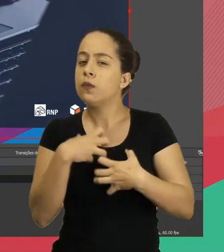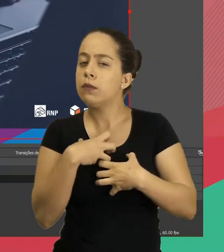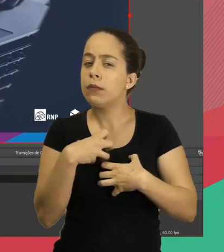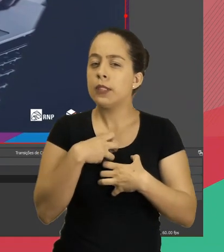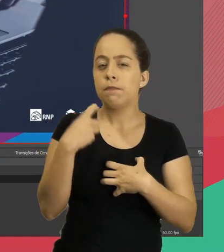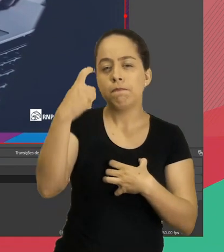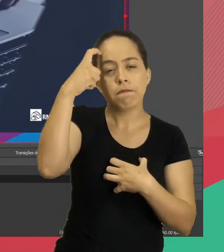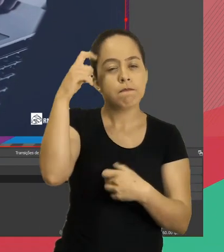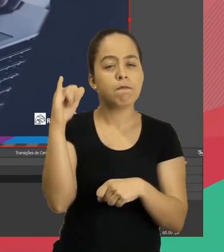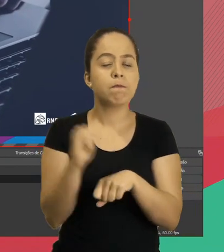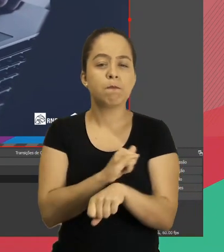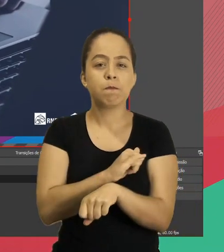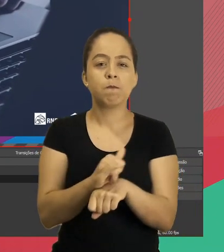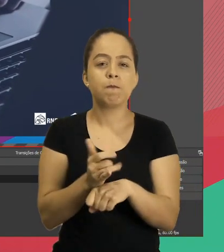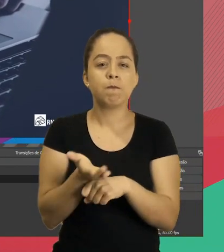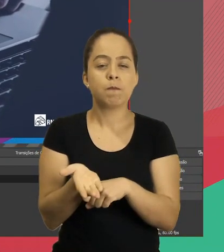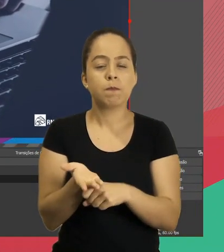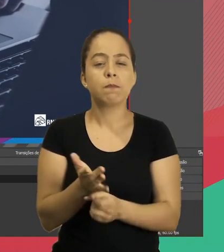Nesse formato aqui.